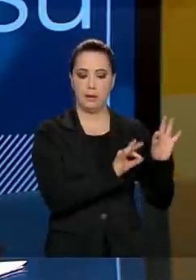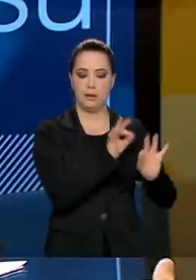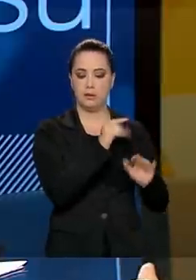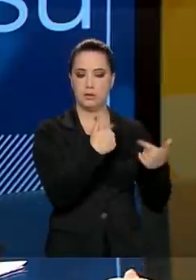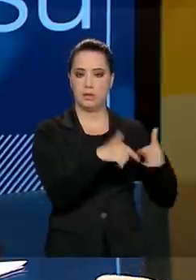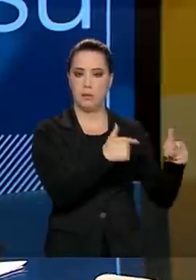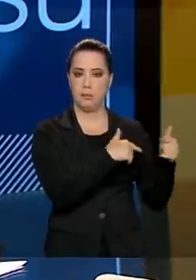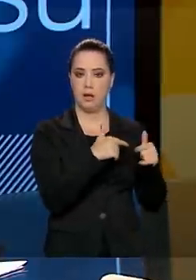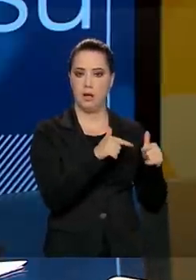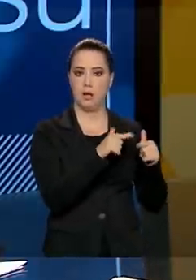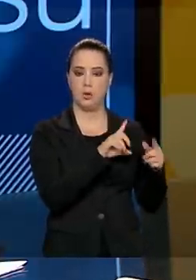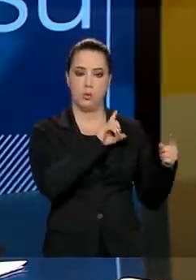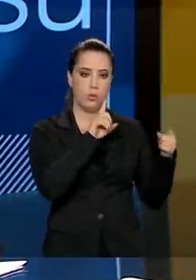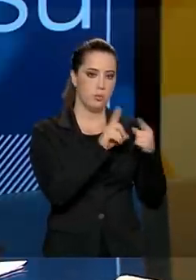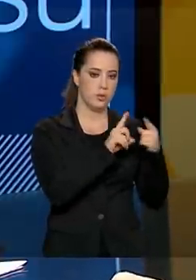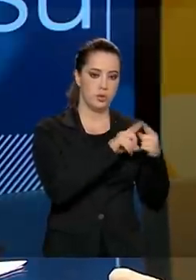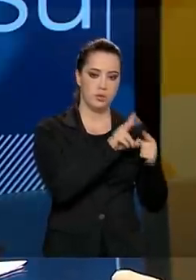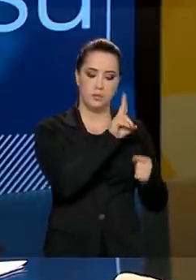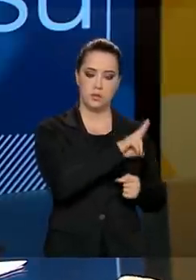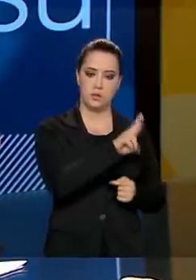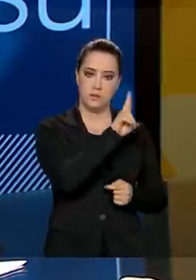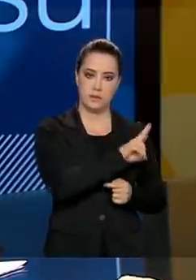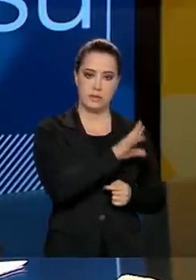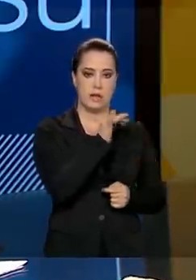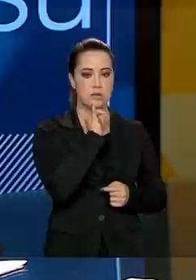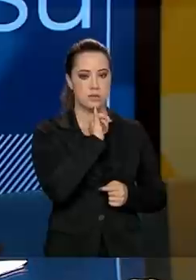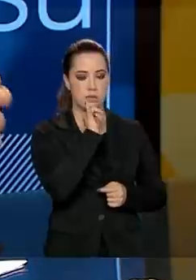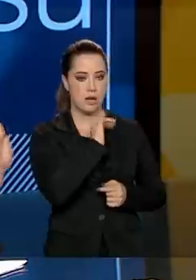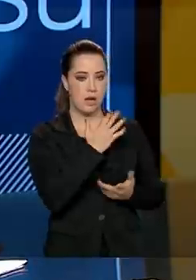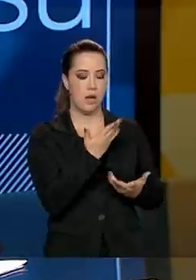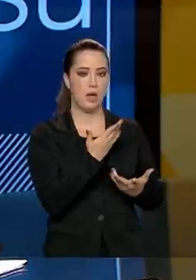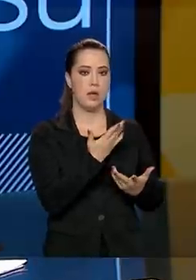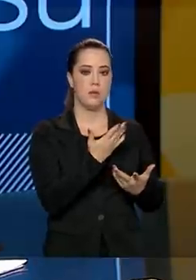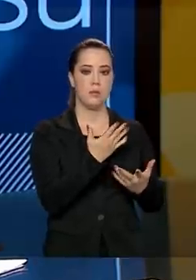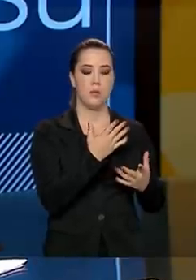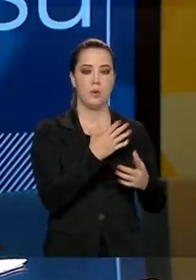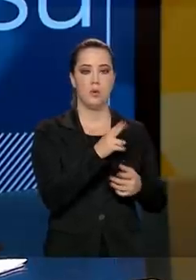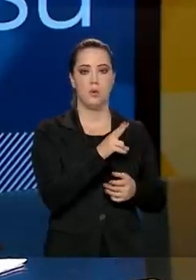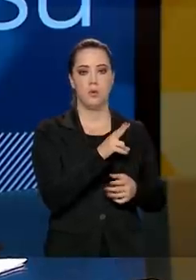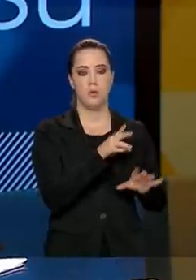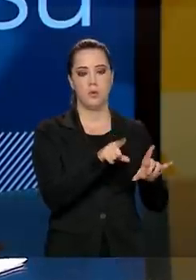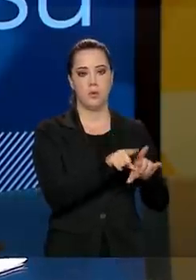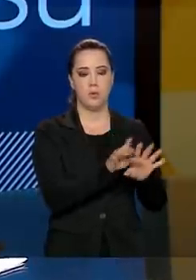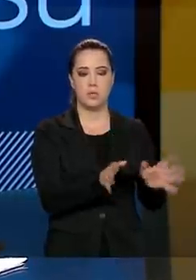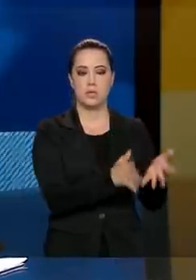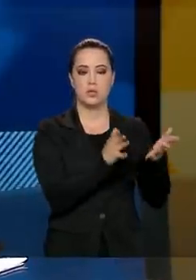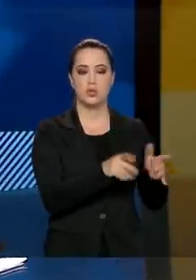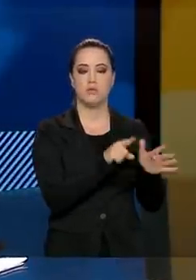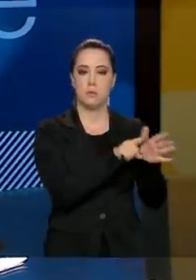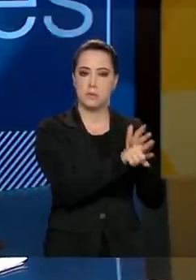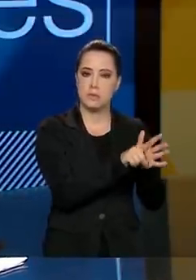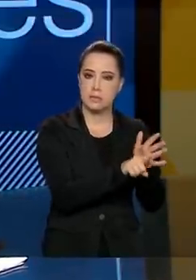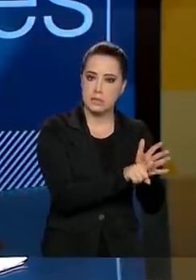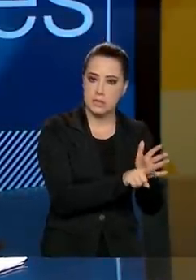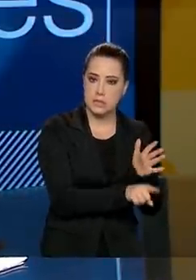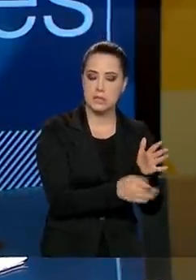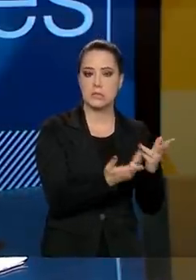relação às universidades, dentre elas a internacionalização, o incentivo à pesquisa